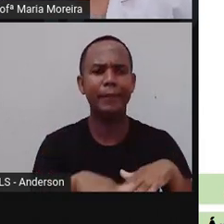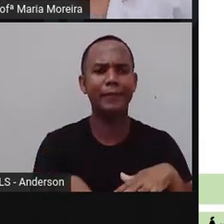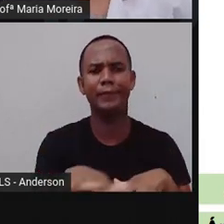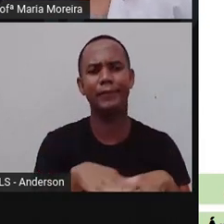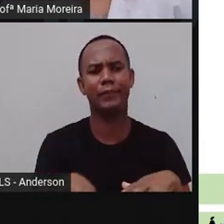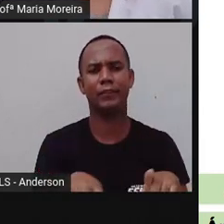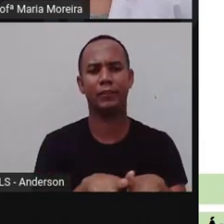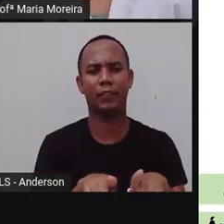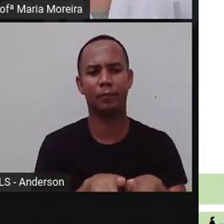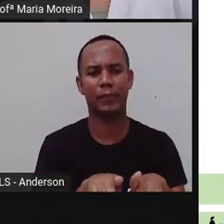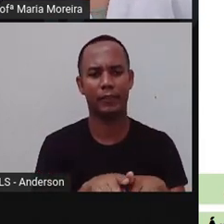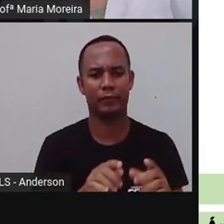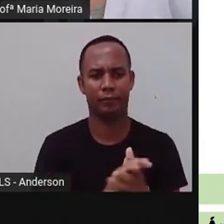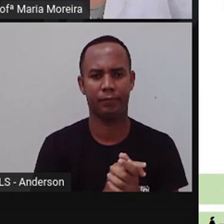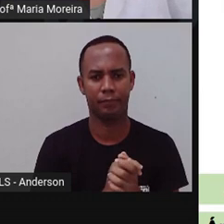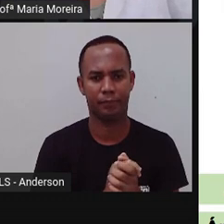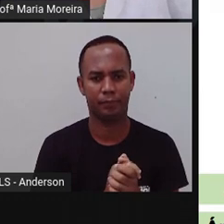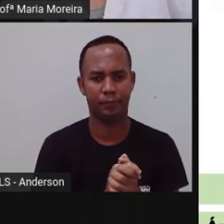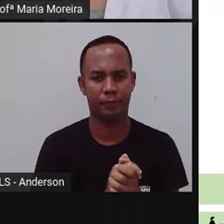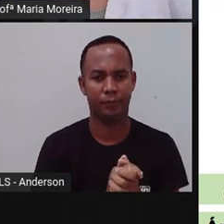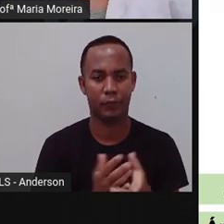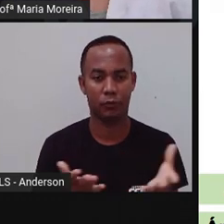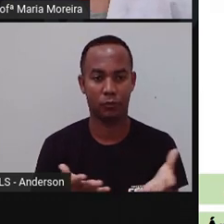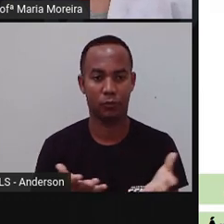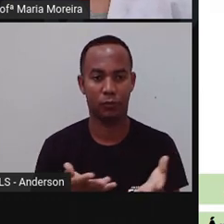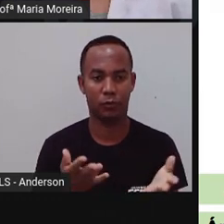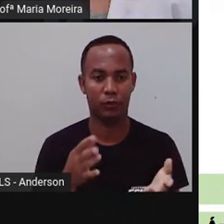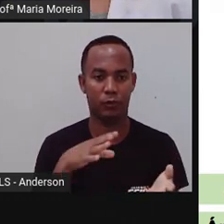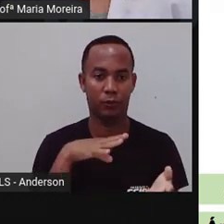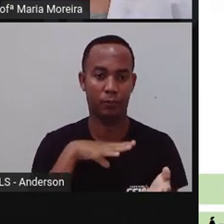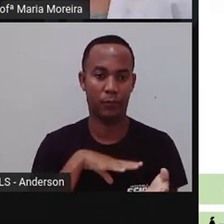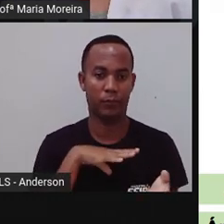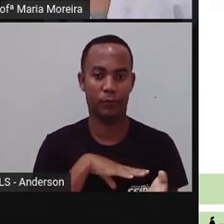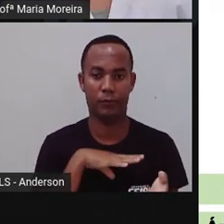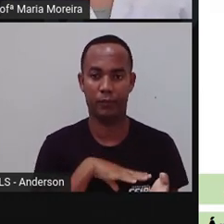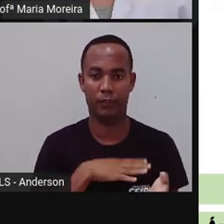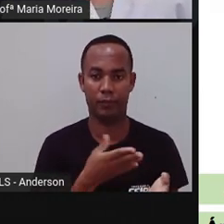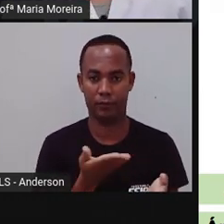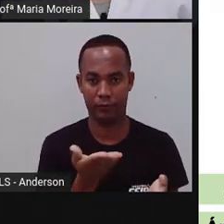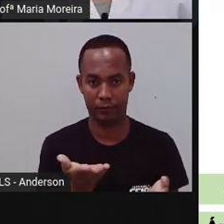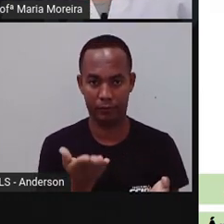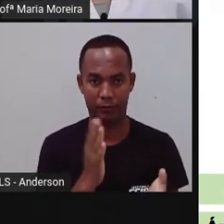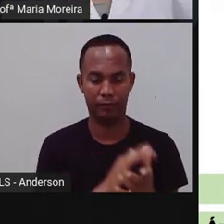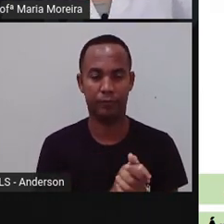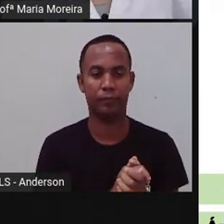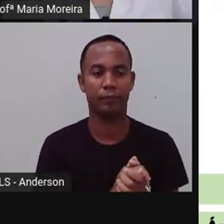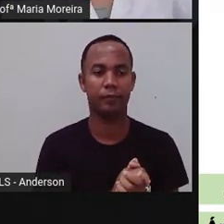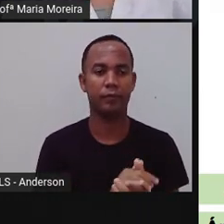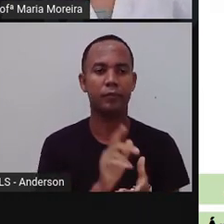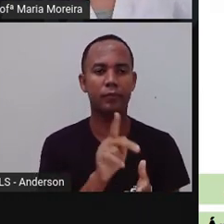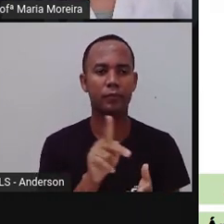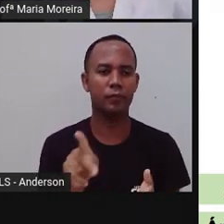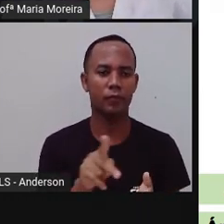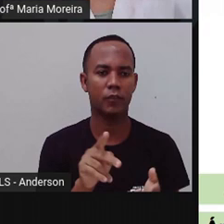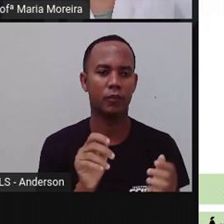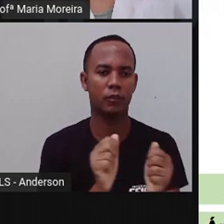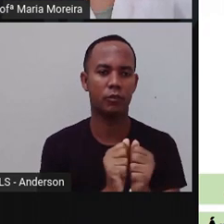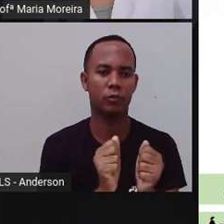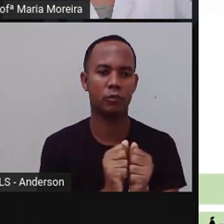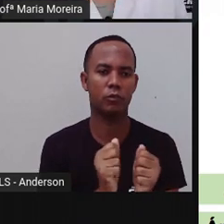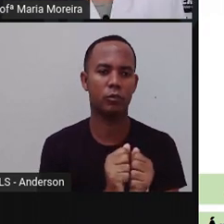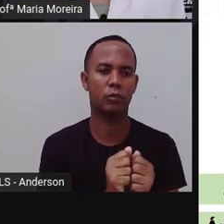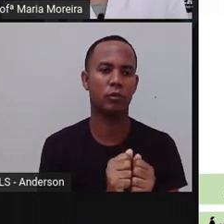2021, nossa área de conhecimento, linguagens. Pró-Maria Anderson aqui com